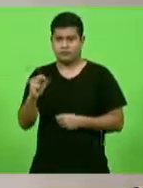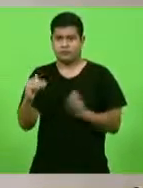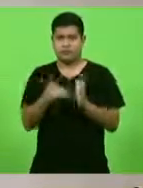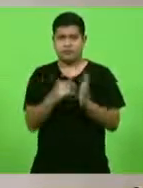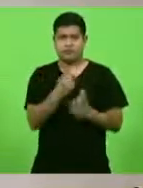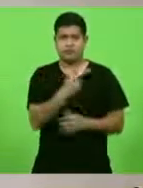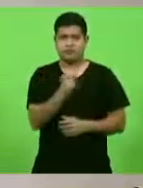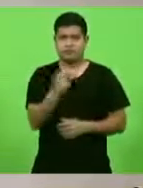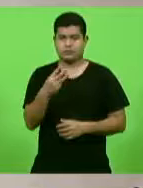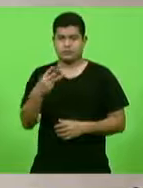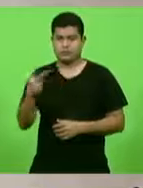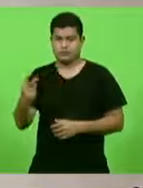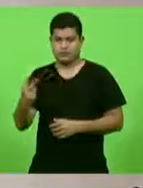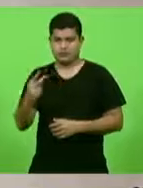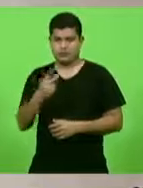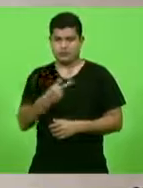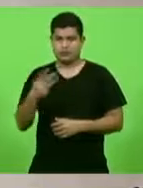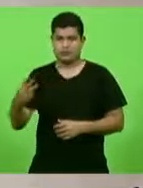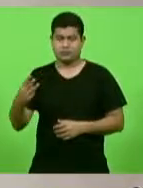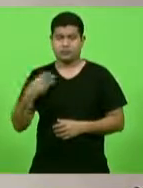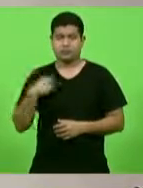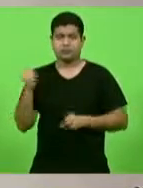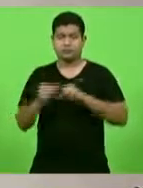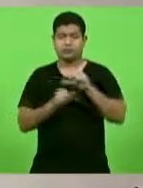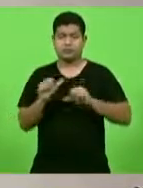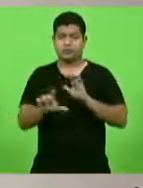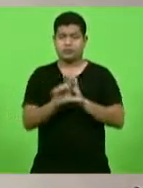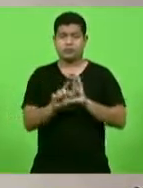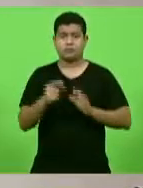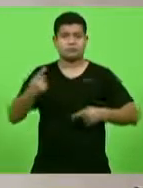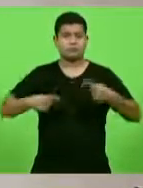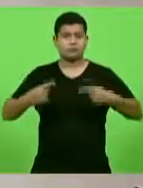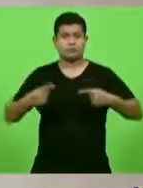874 de 2019. Em discussão,